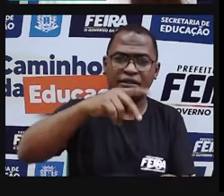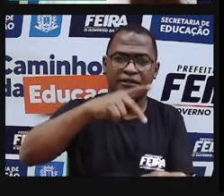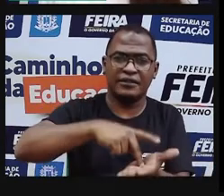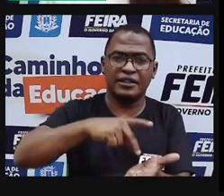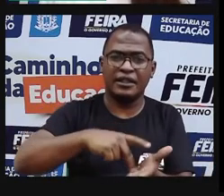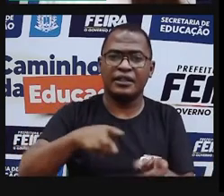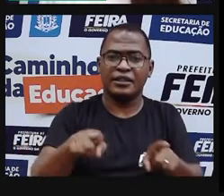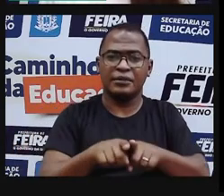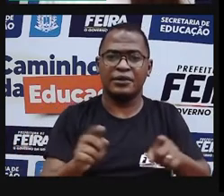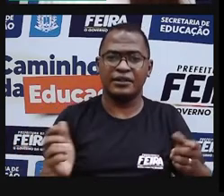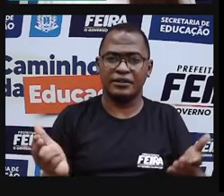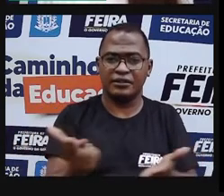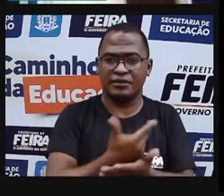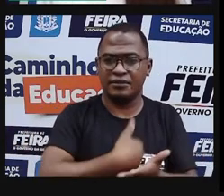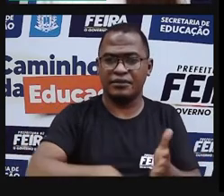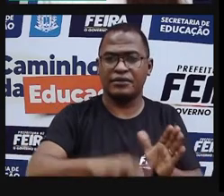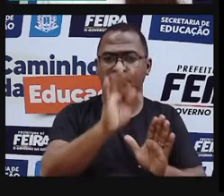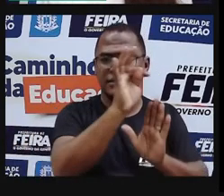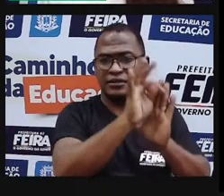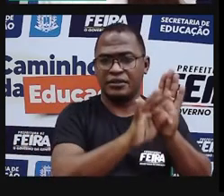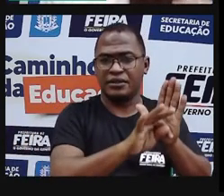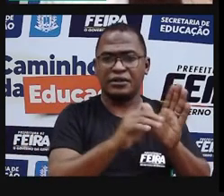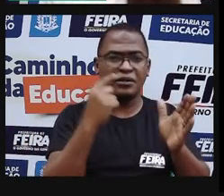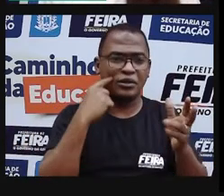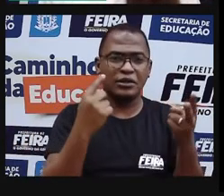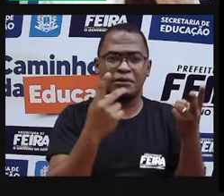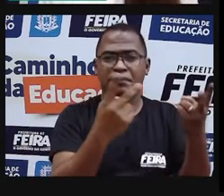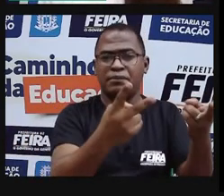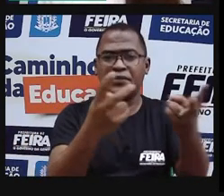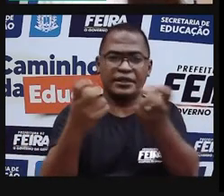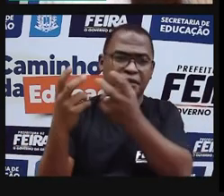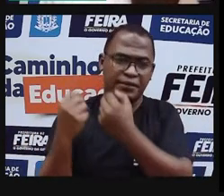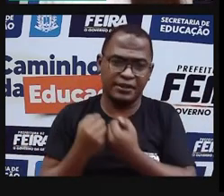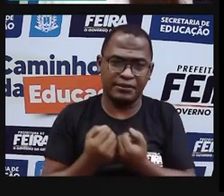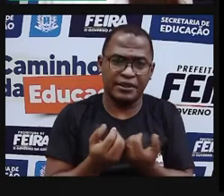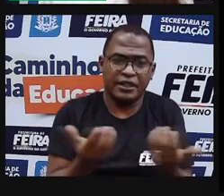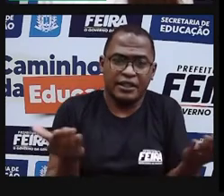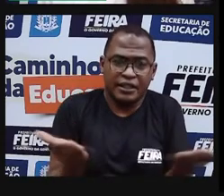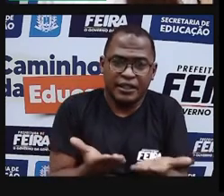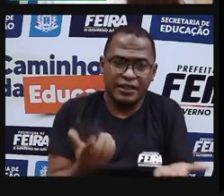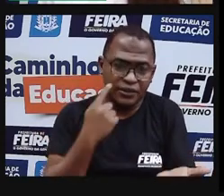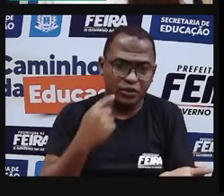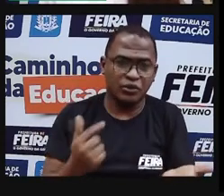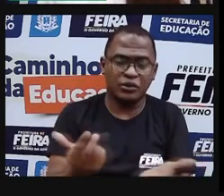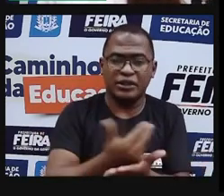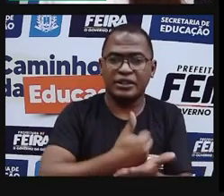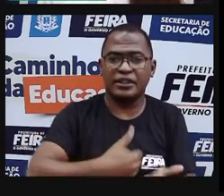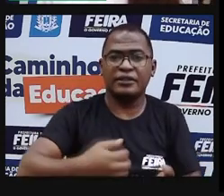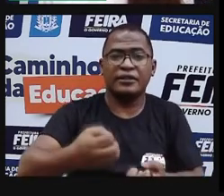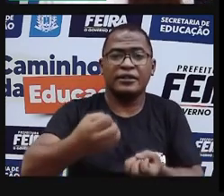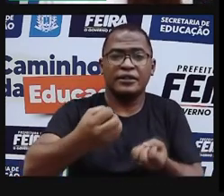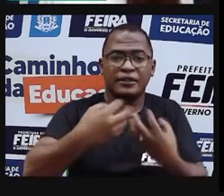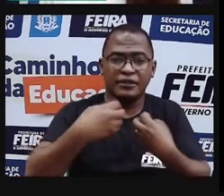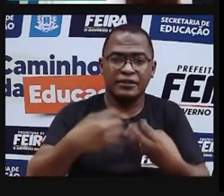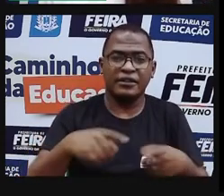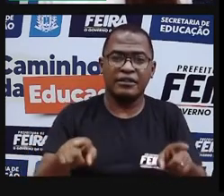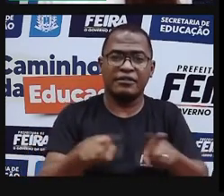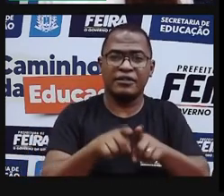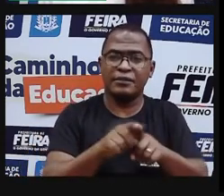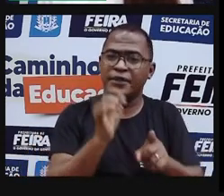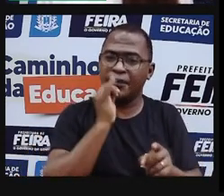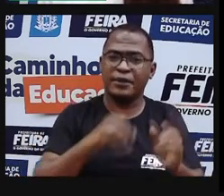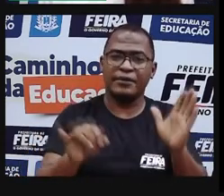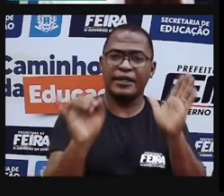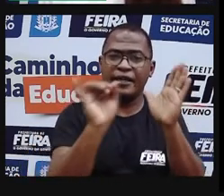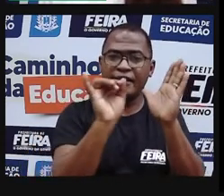imagens e dos textos, a gente pode nos ver, né? A gente pode perceber a nossa nossa identidade